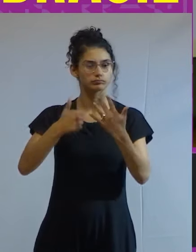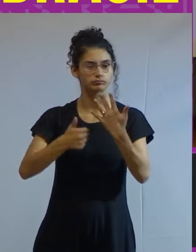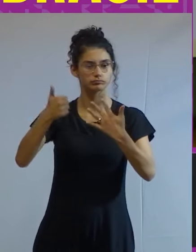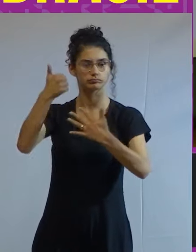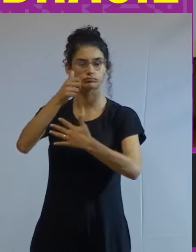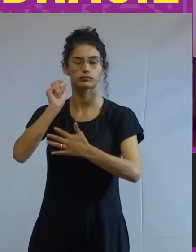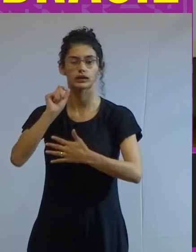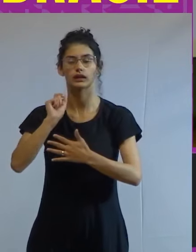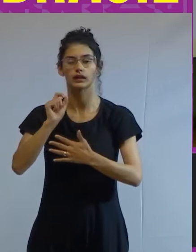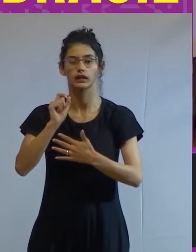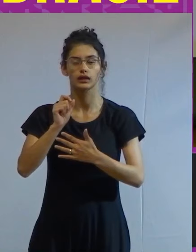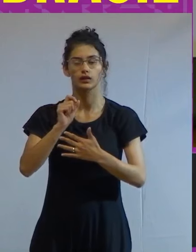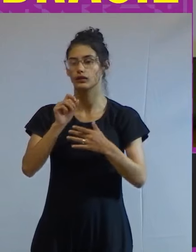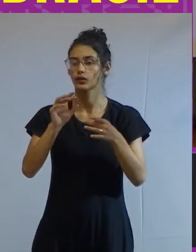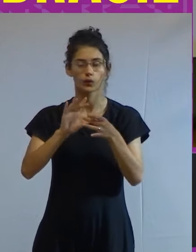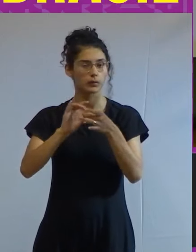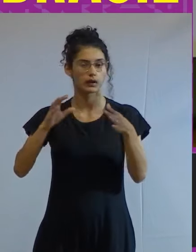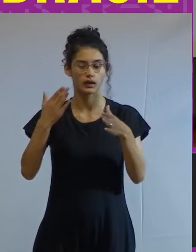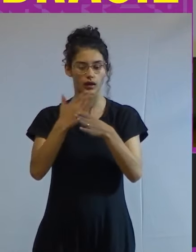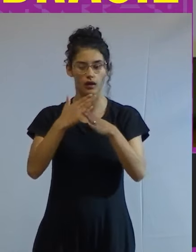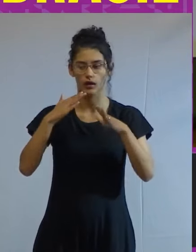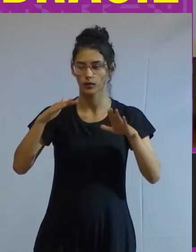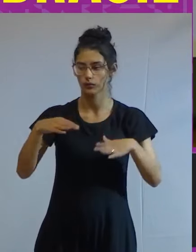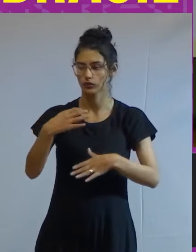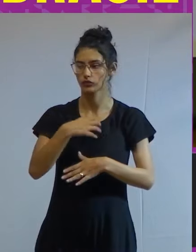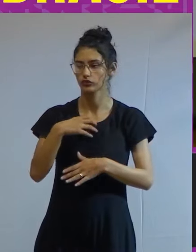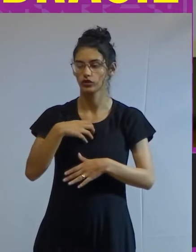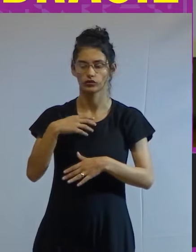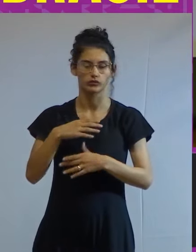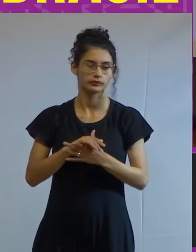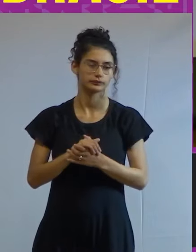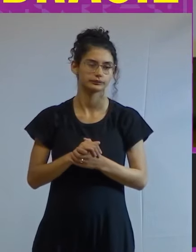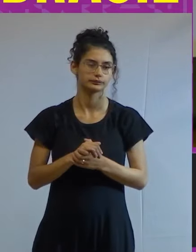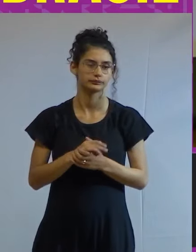que um o neoliberalismo acabou do jeito que ele foi